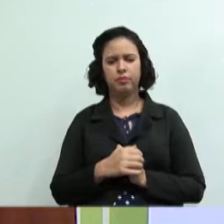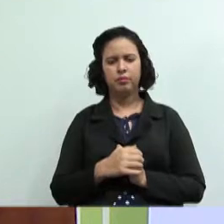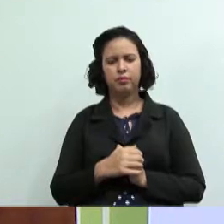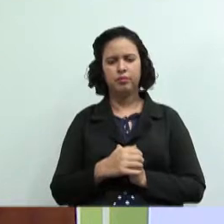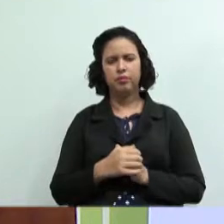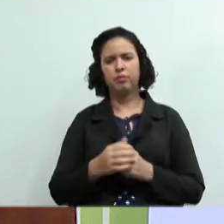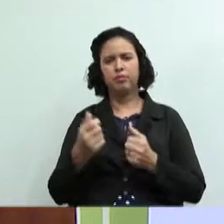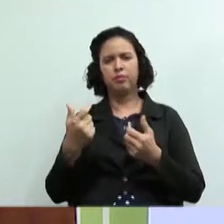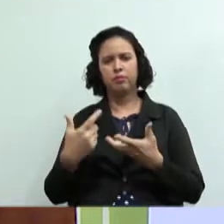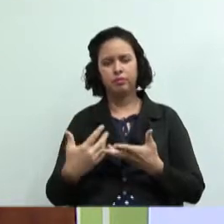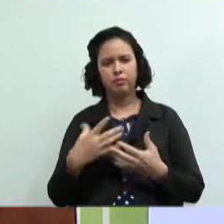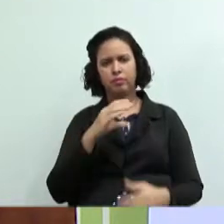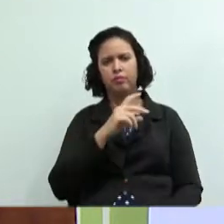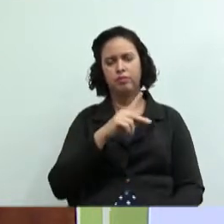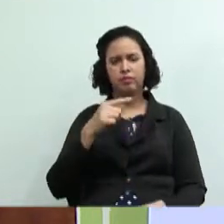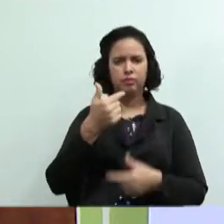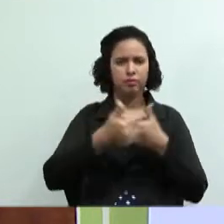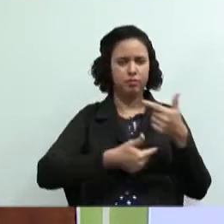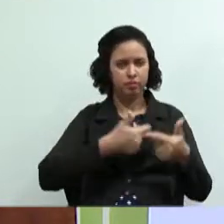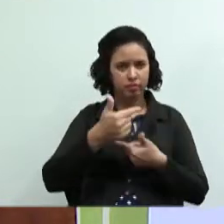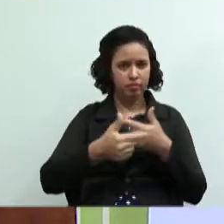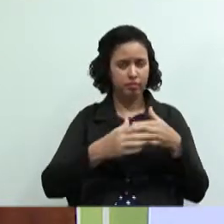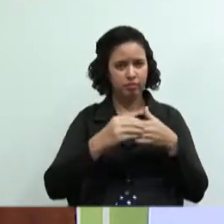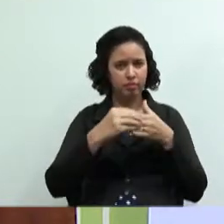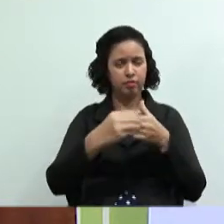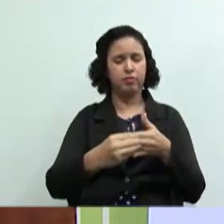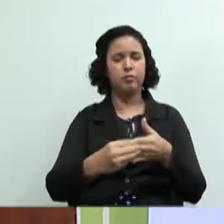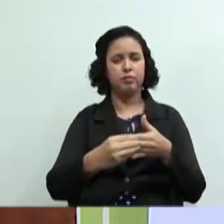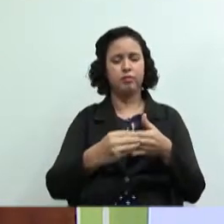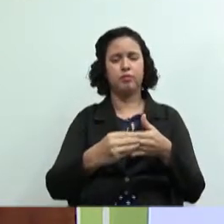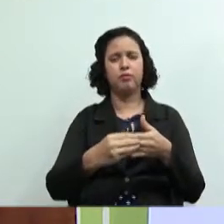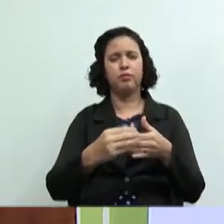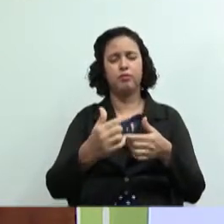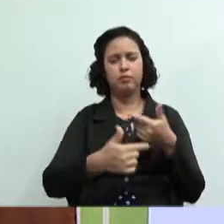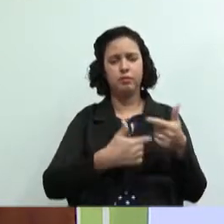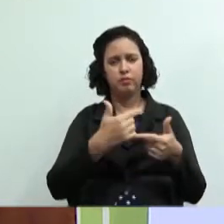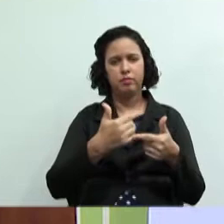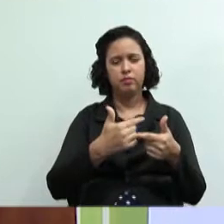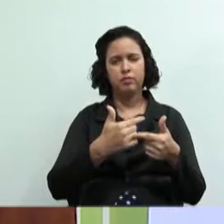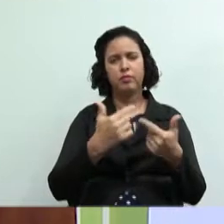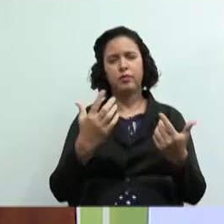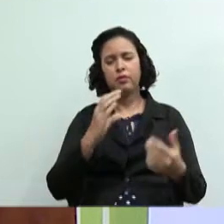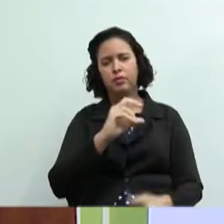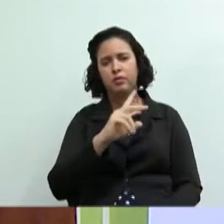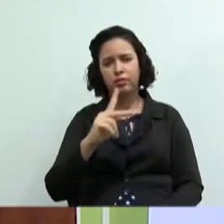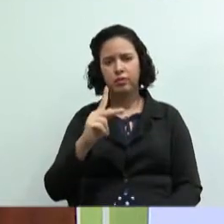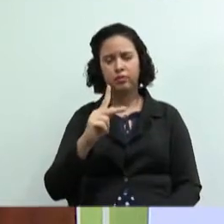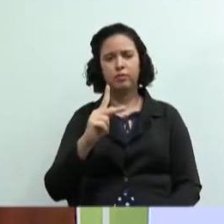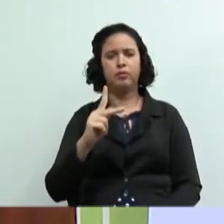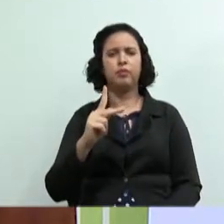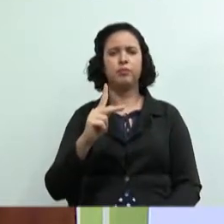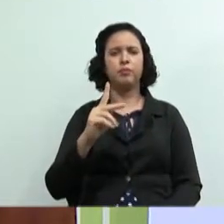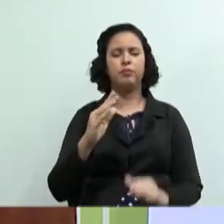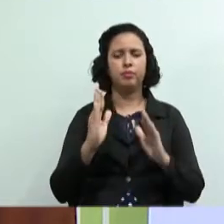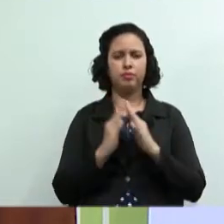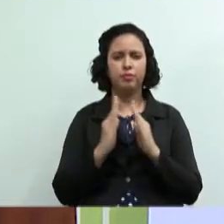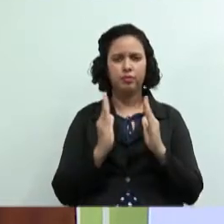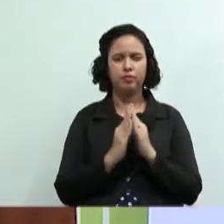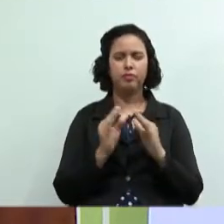trabalho que ela presta serviço e da cooperativa habitacional que se organiza para conseguir crédito